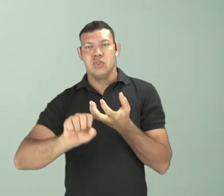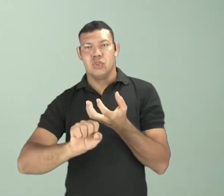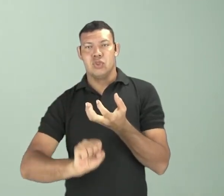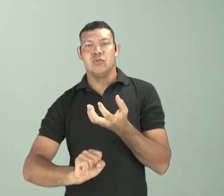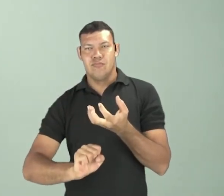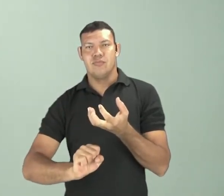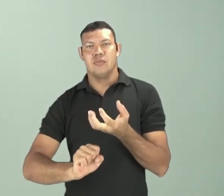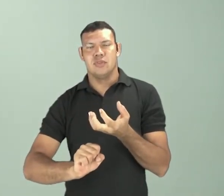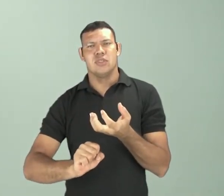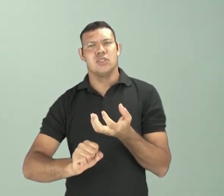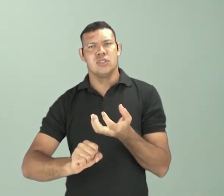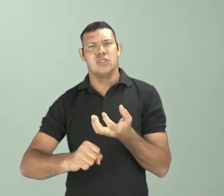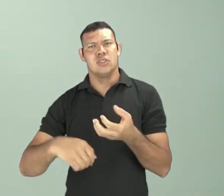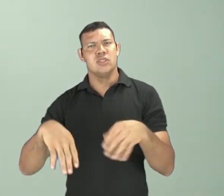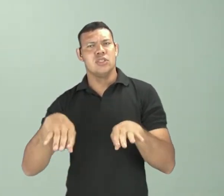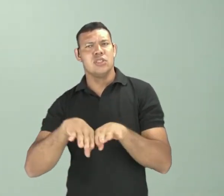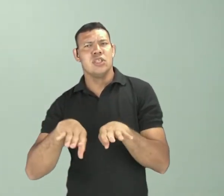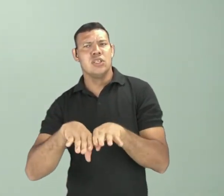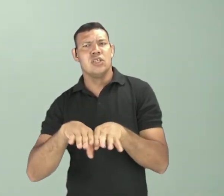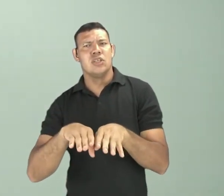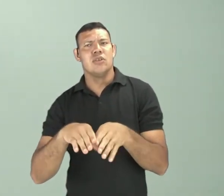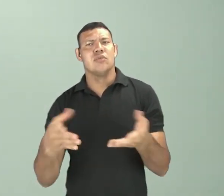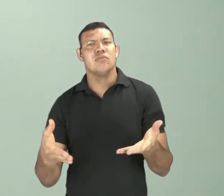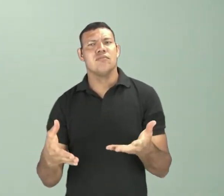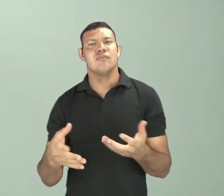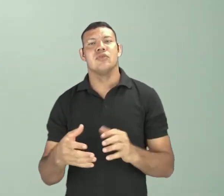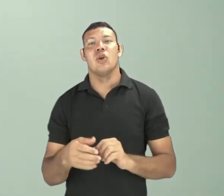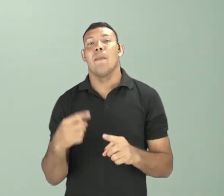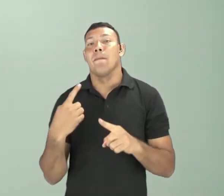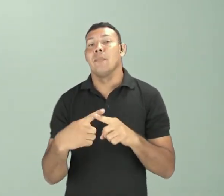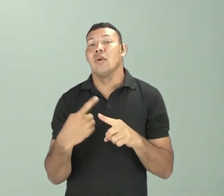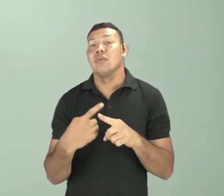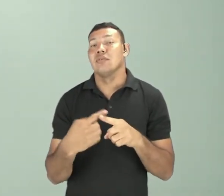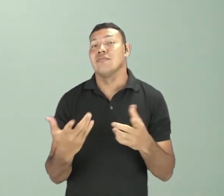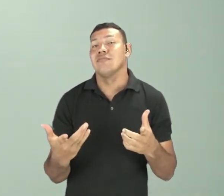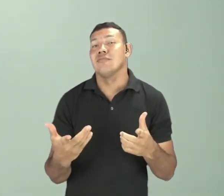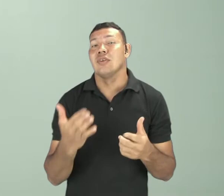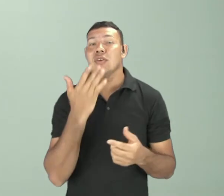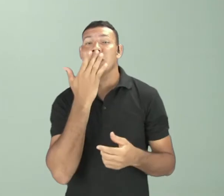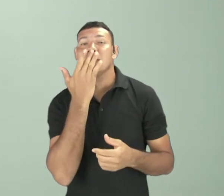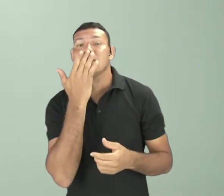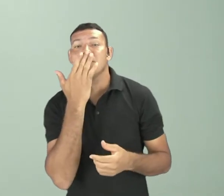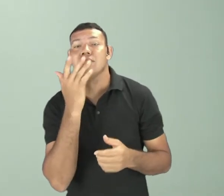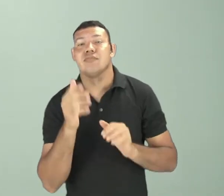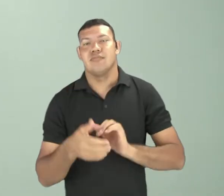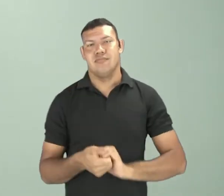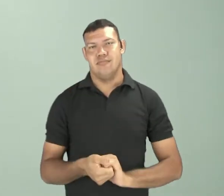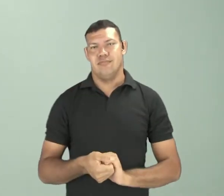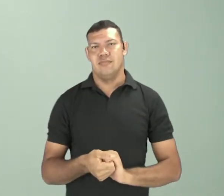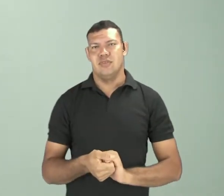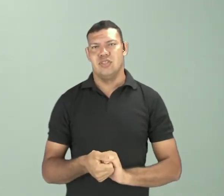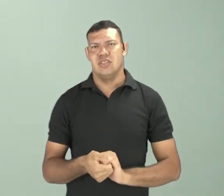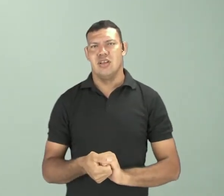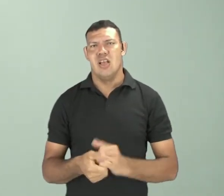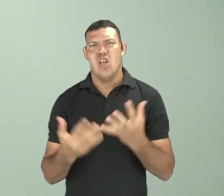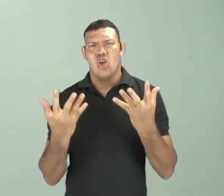refletida de volta para a atmosfera. Por quê? Por causa da cor. Na verdade, como lá na região dos pólos do nosso planeta